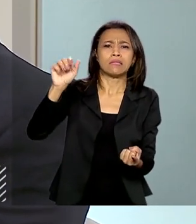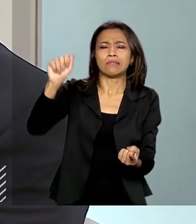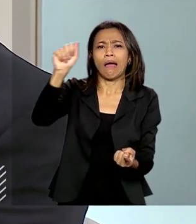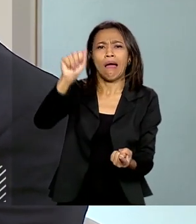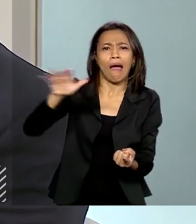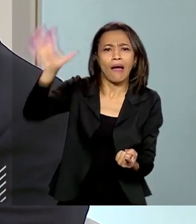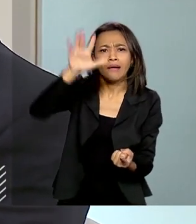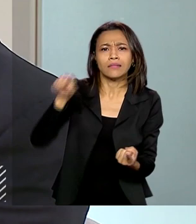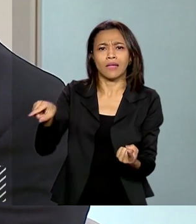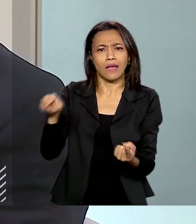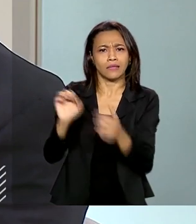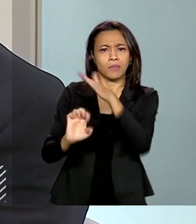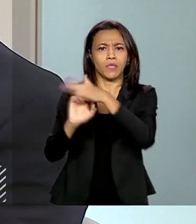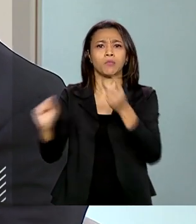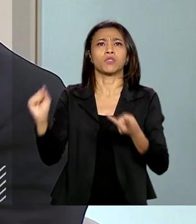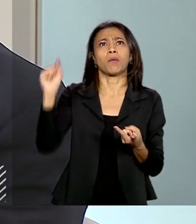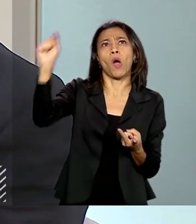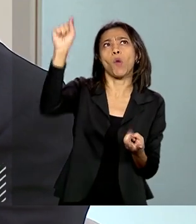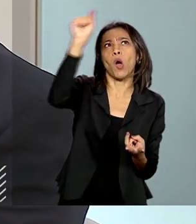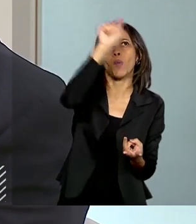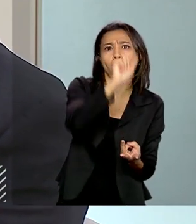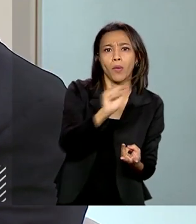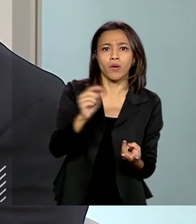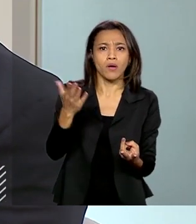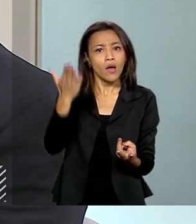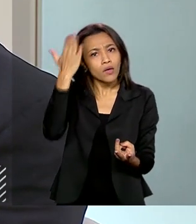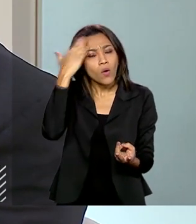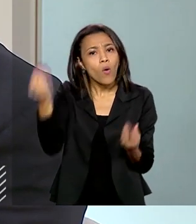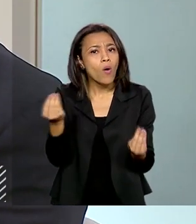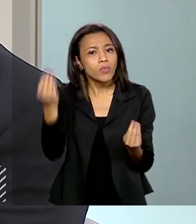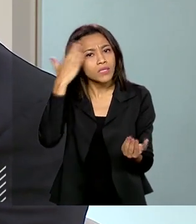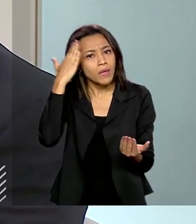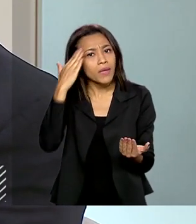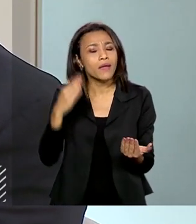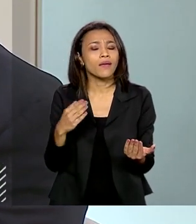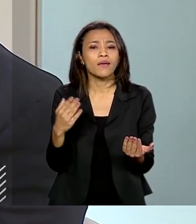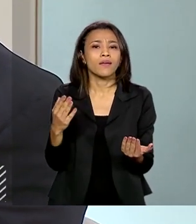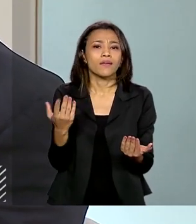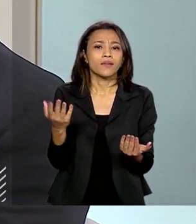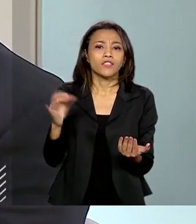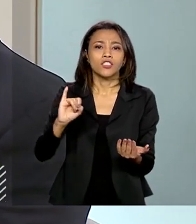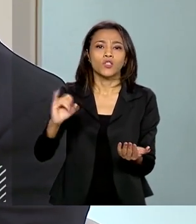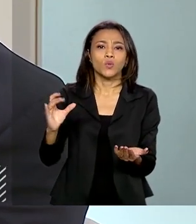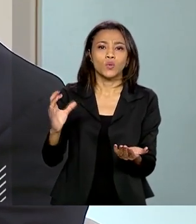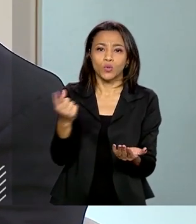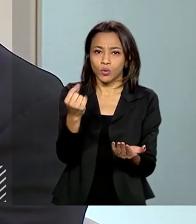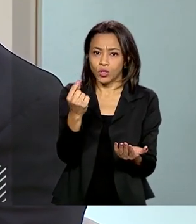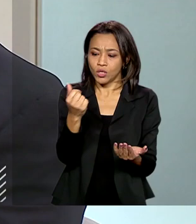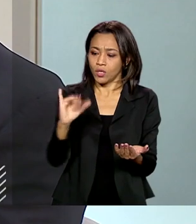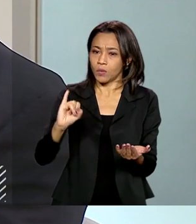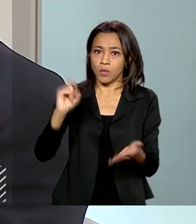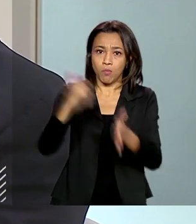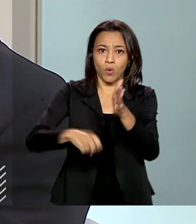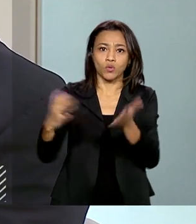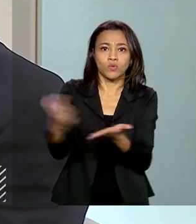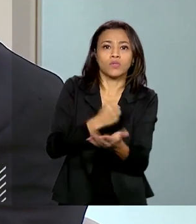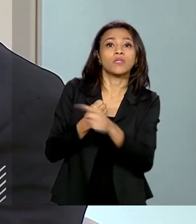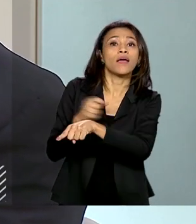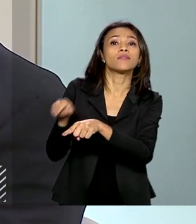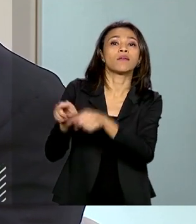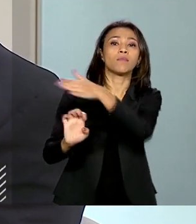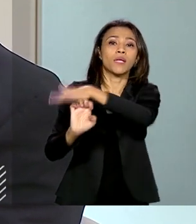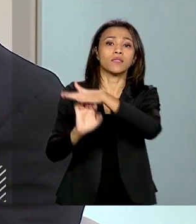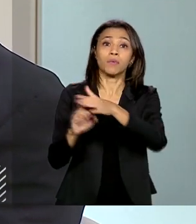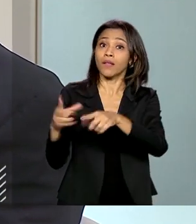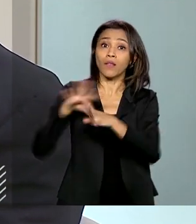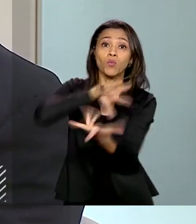Até para você conseguir que a Receita Federal tenha um enforcement sobre esse tipo de empresa, fica muito difícil. Então, eu concordo com o doutor Afif que o caminho de